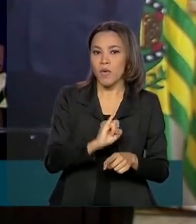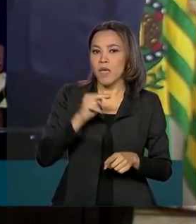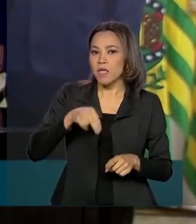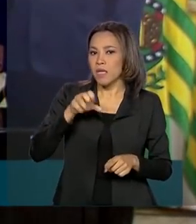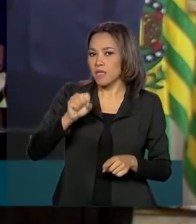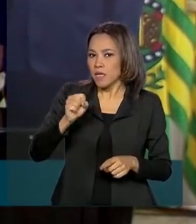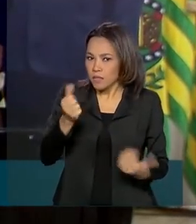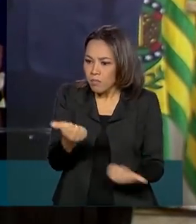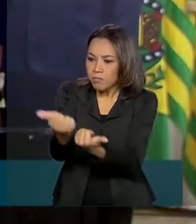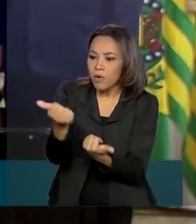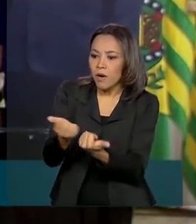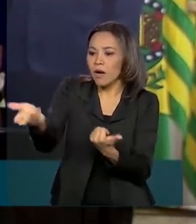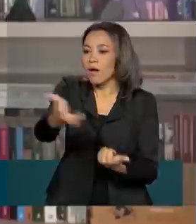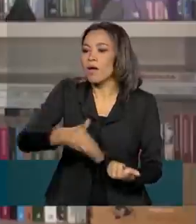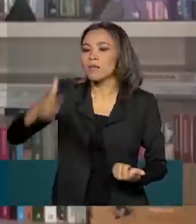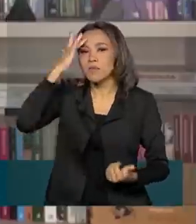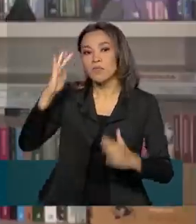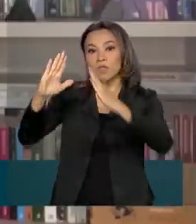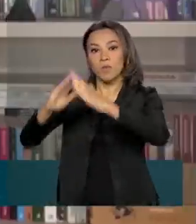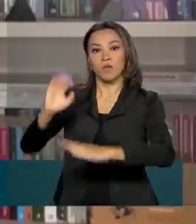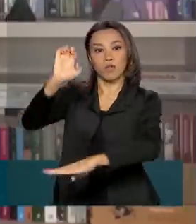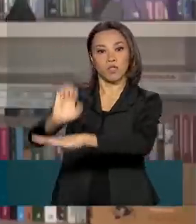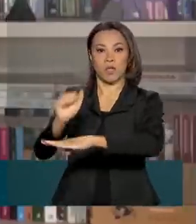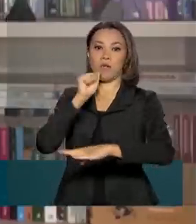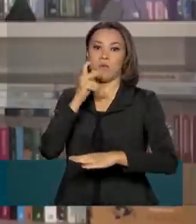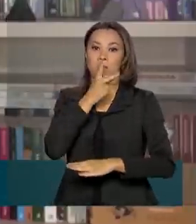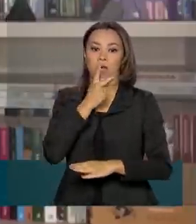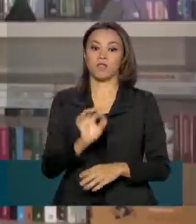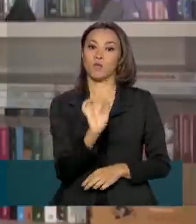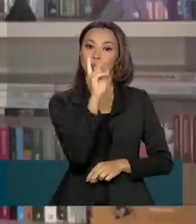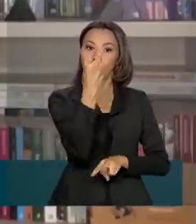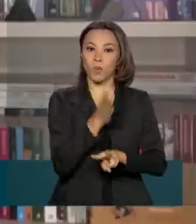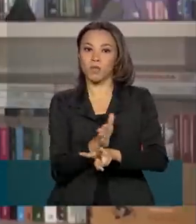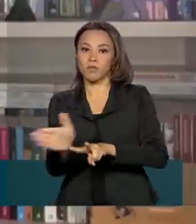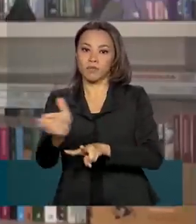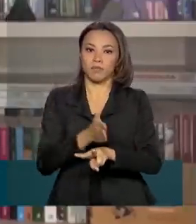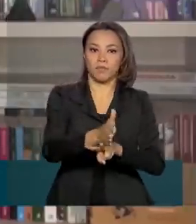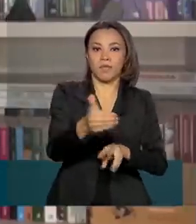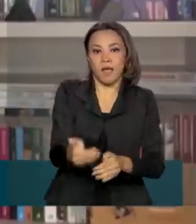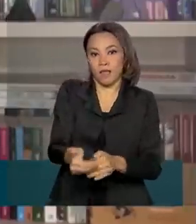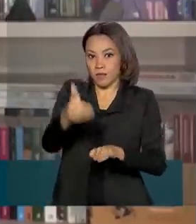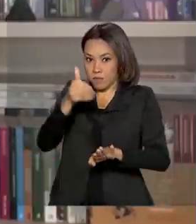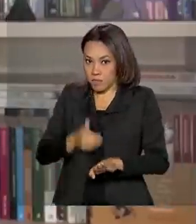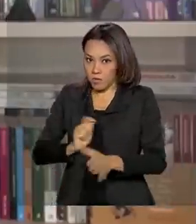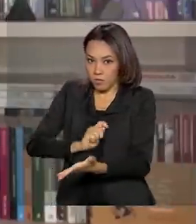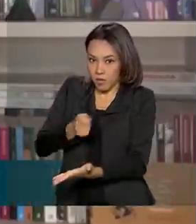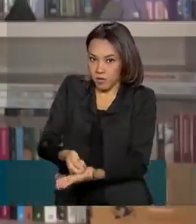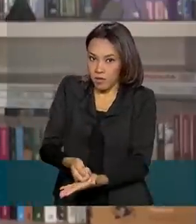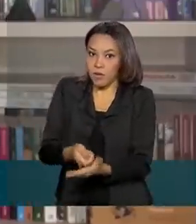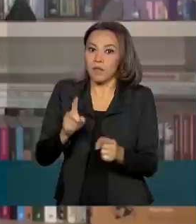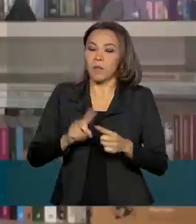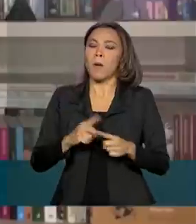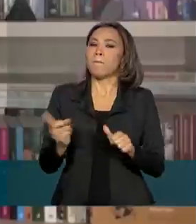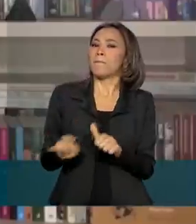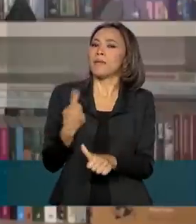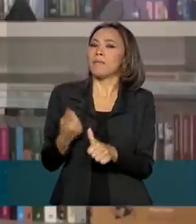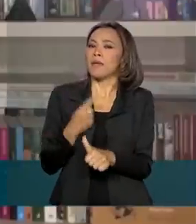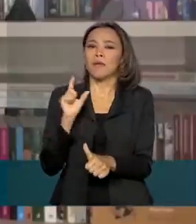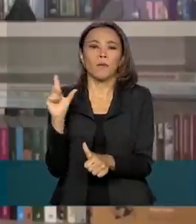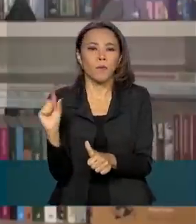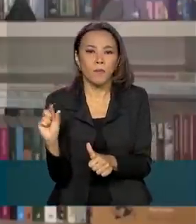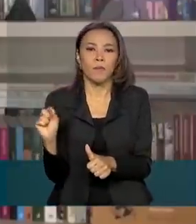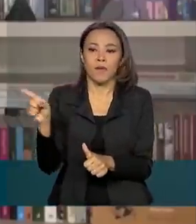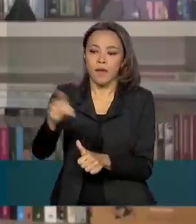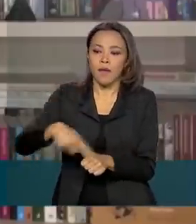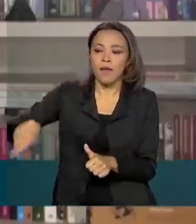para os moradores do Amapá. São duas modalidades de antecipação. Na primeira, o benefício regular será pago para